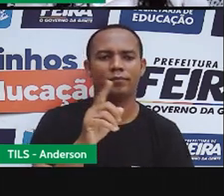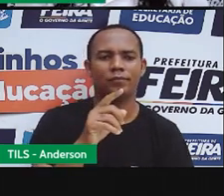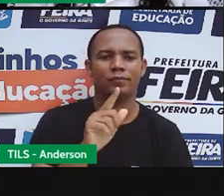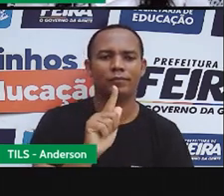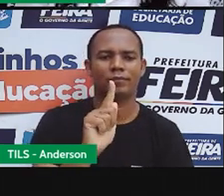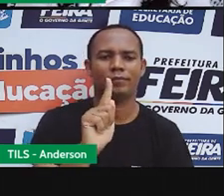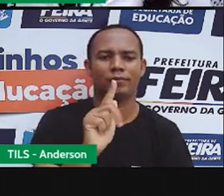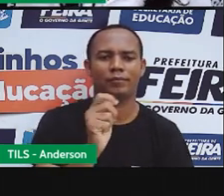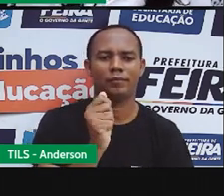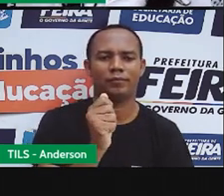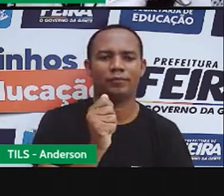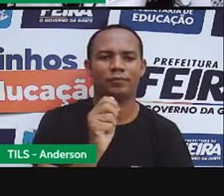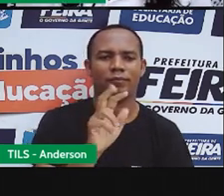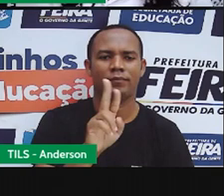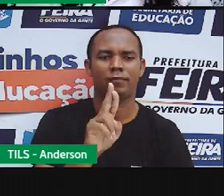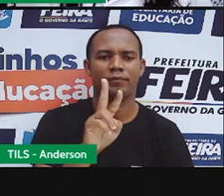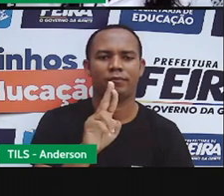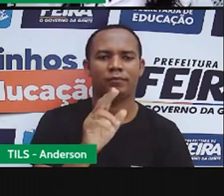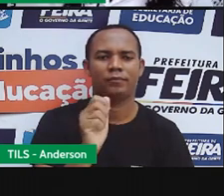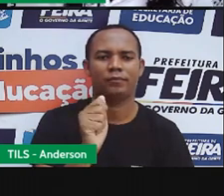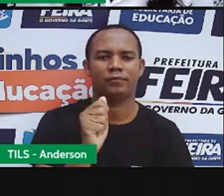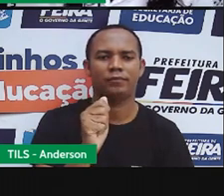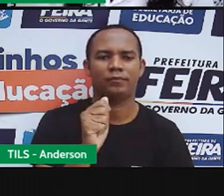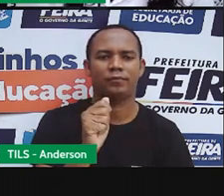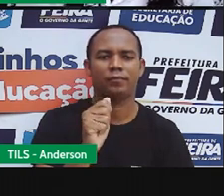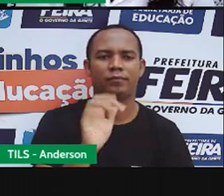Garrafa. Próxima palavra.